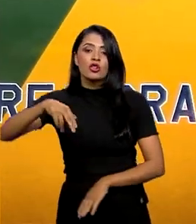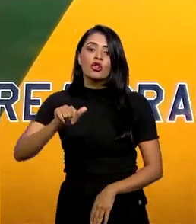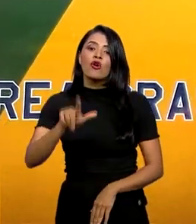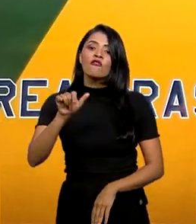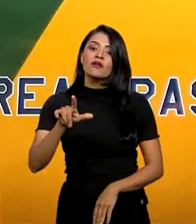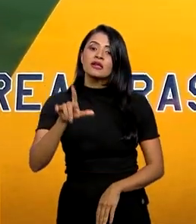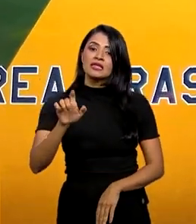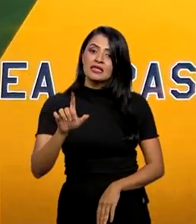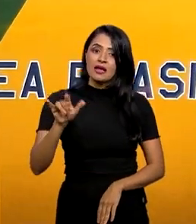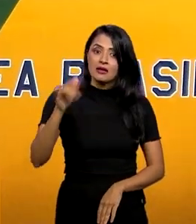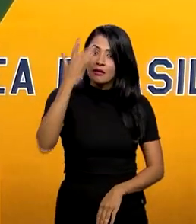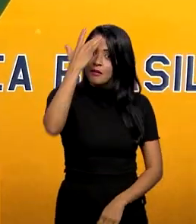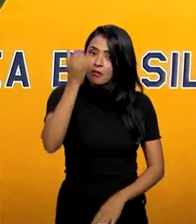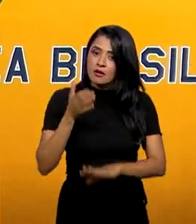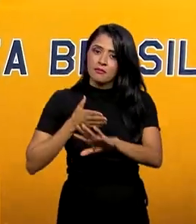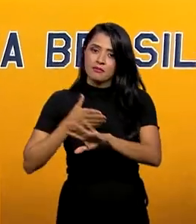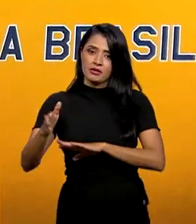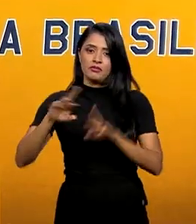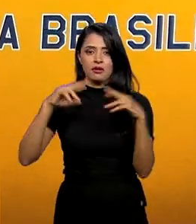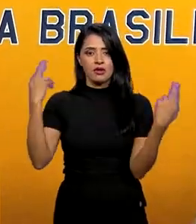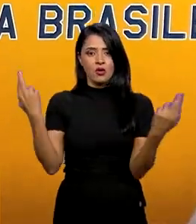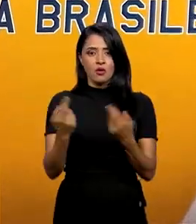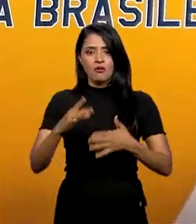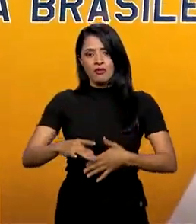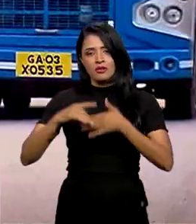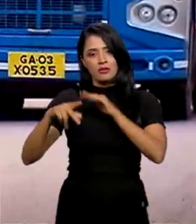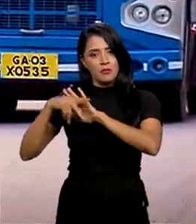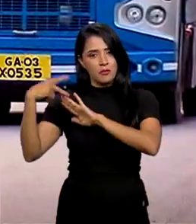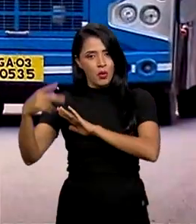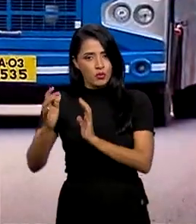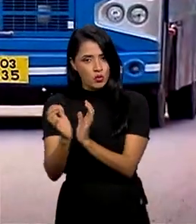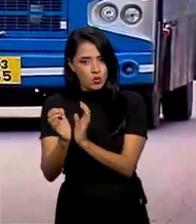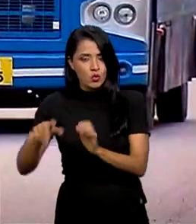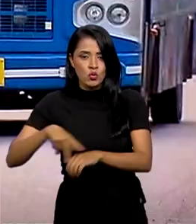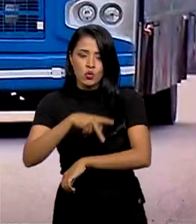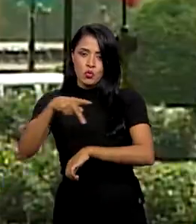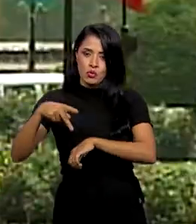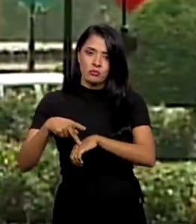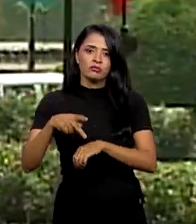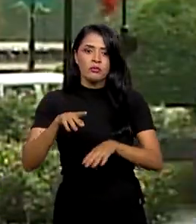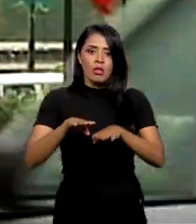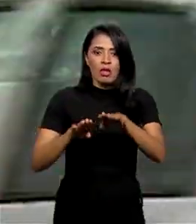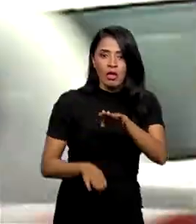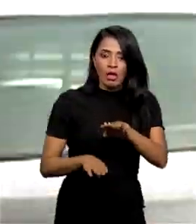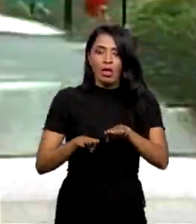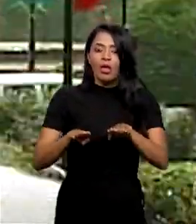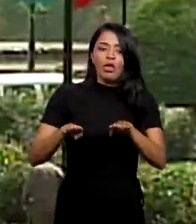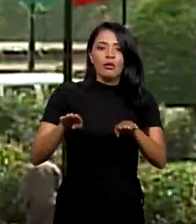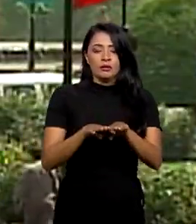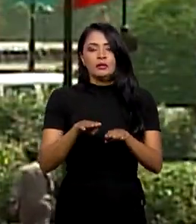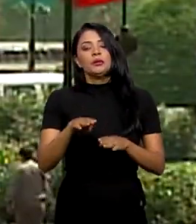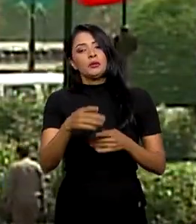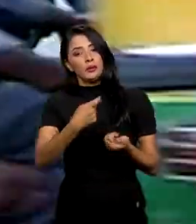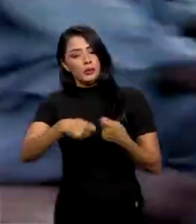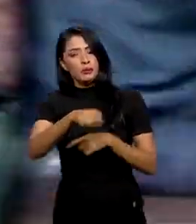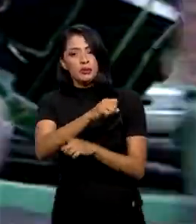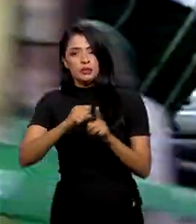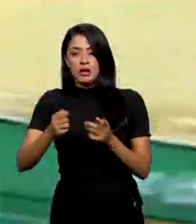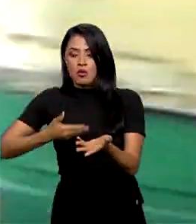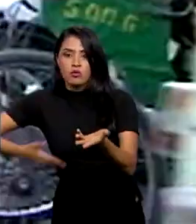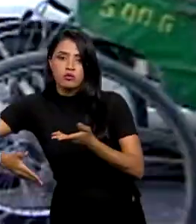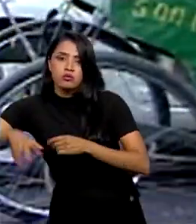amanhã para participar da reunião de líderes do bloco. A redução das desigualdades econômicas e sociais entre países,